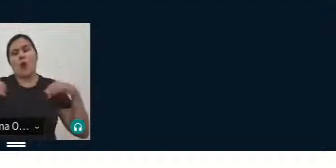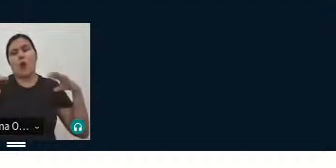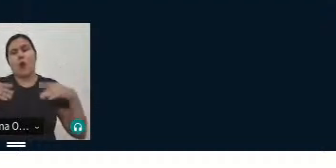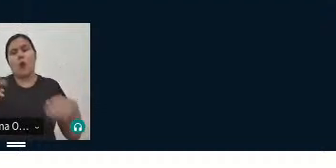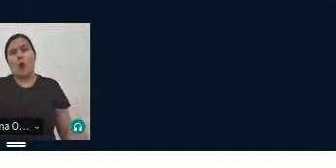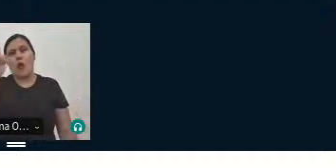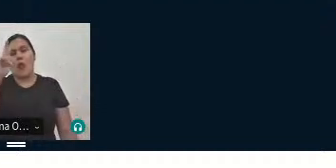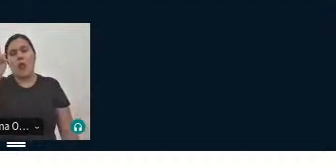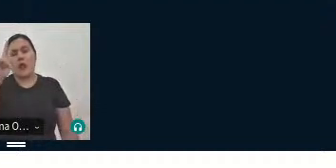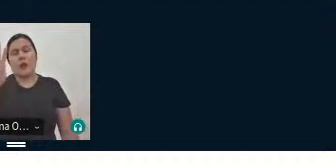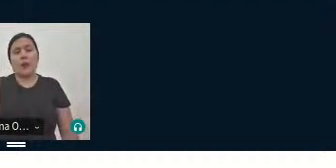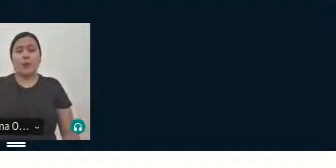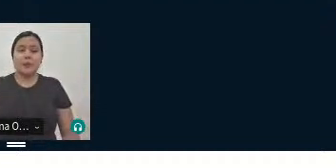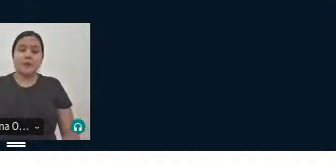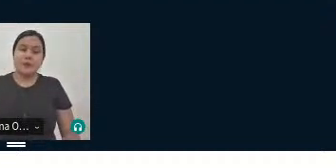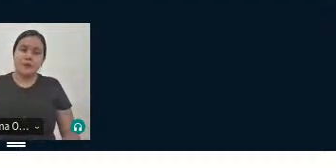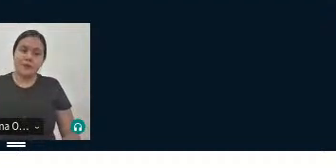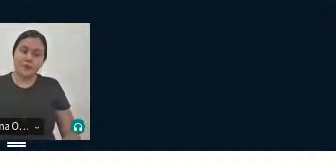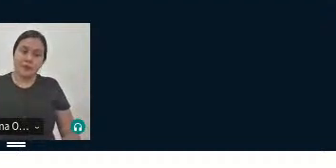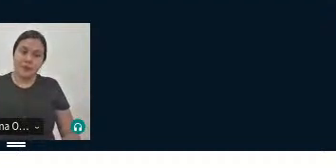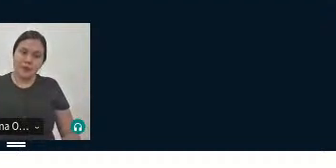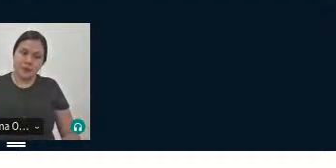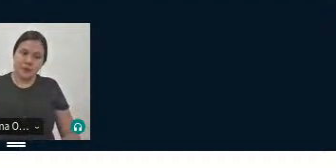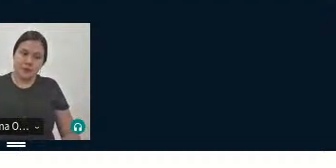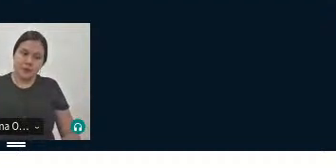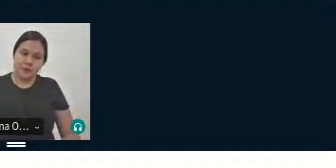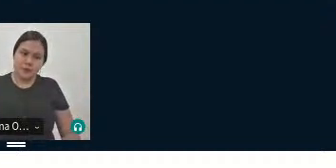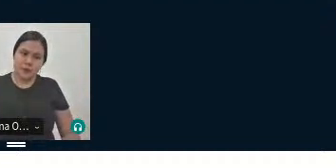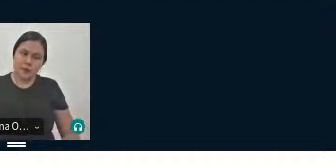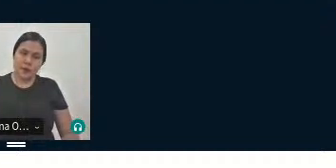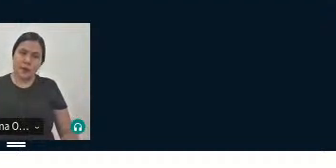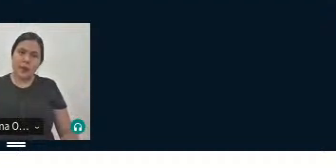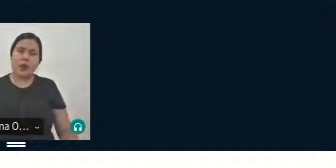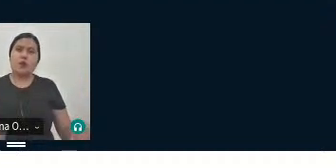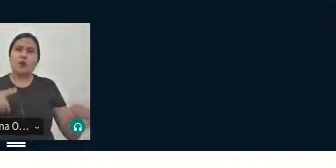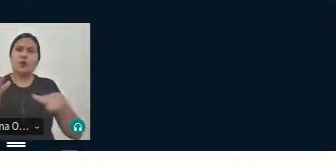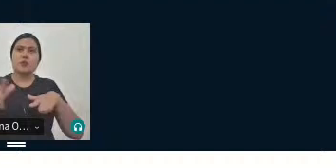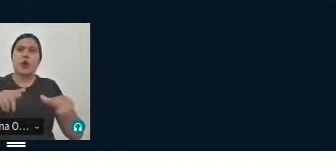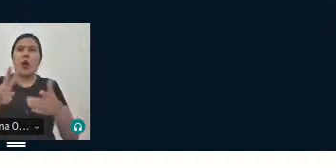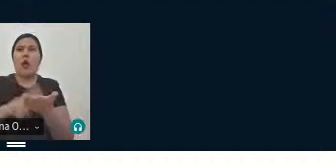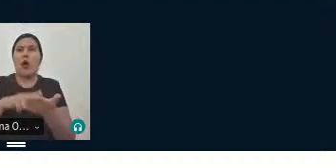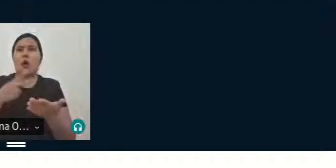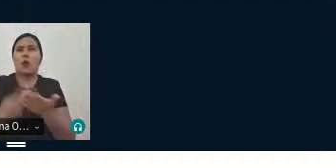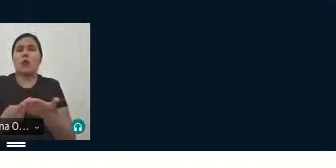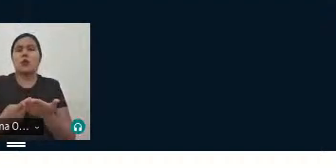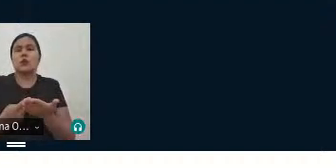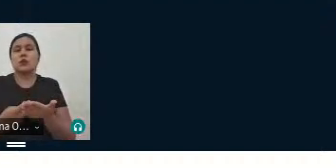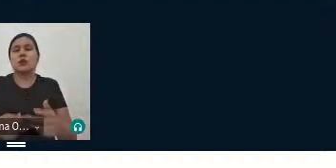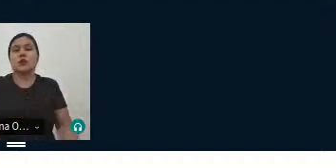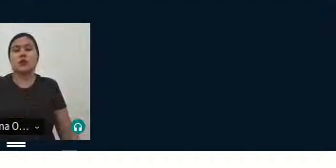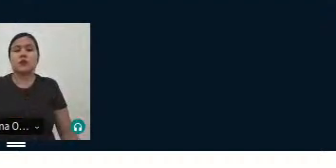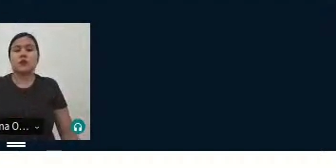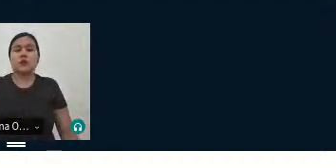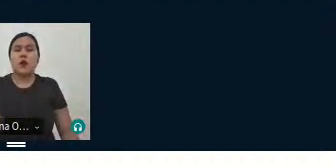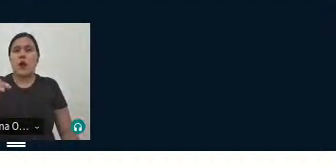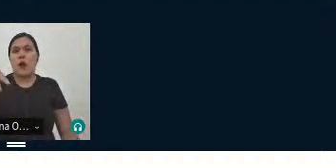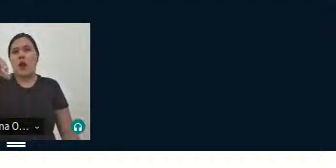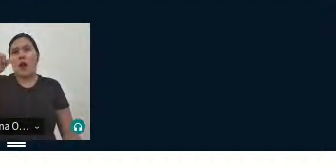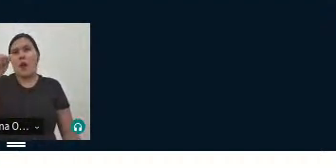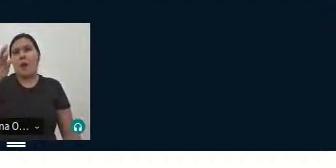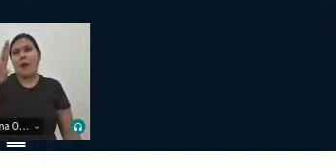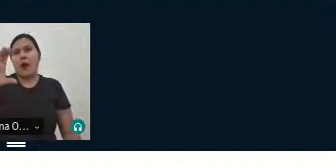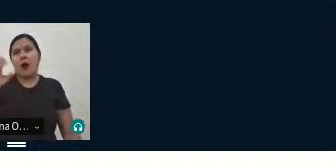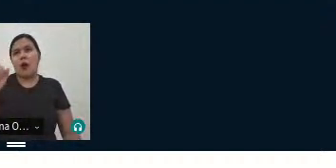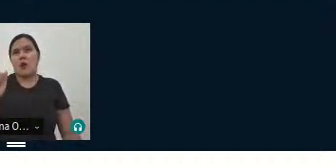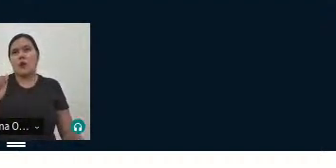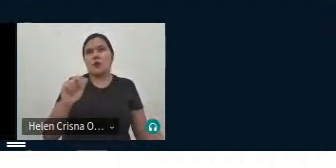aqui do trabalho, né, do tradutor, do Marco Luquezzi, quando traduziu